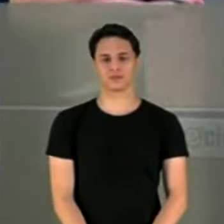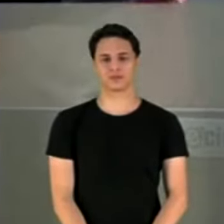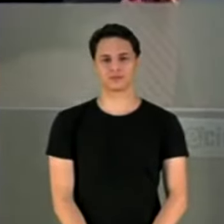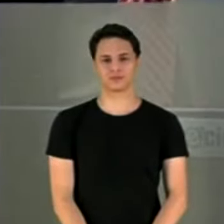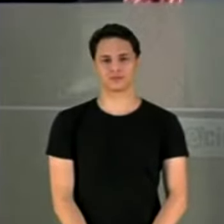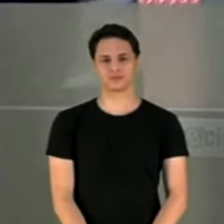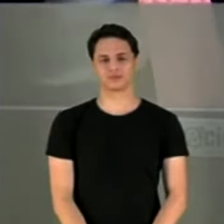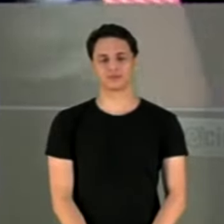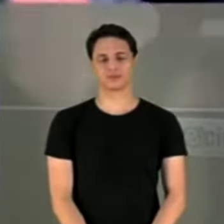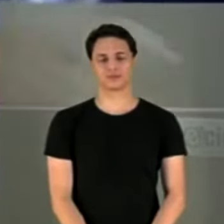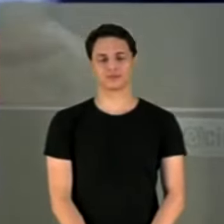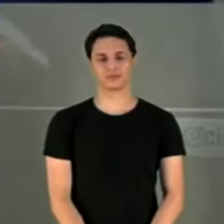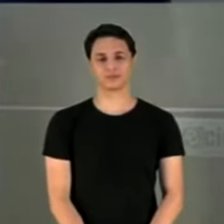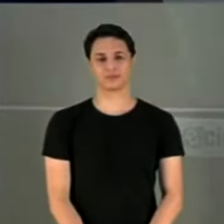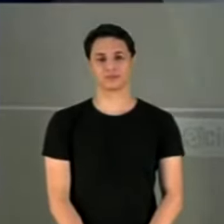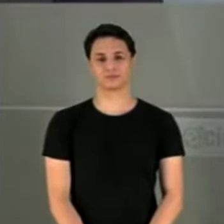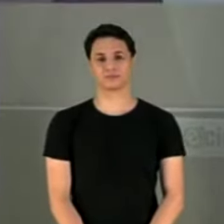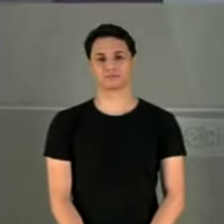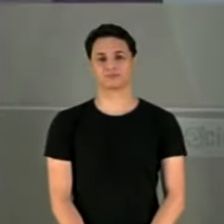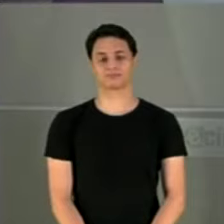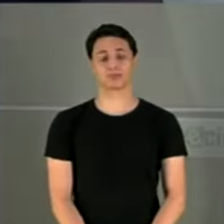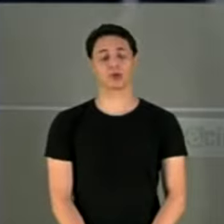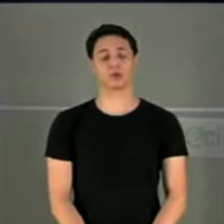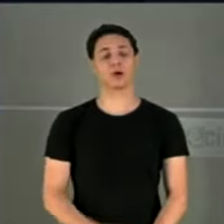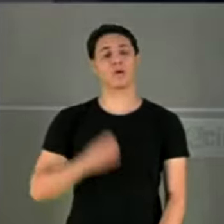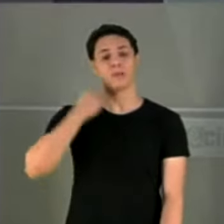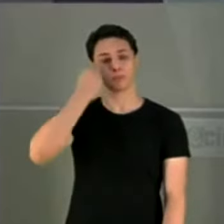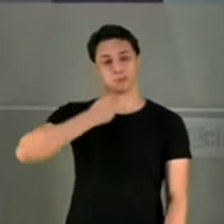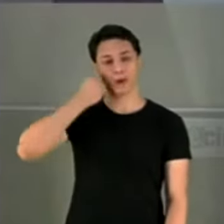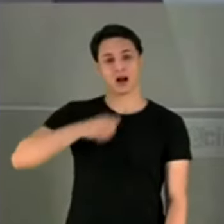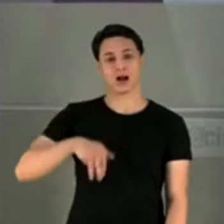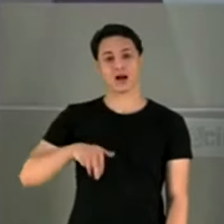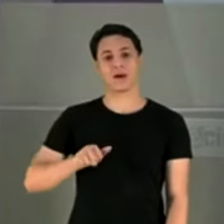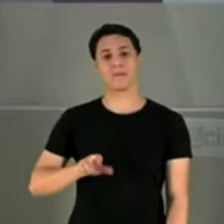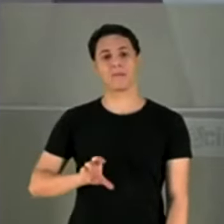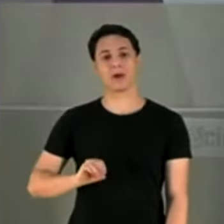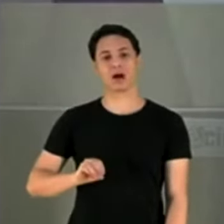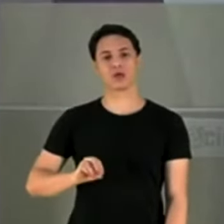Ontem o senador Marco Rogério me fez uma questão de ordem.